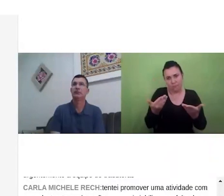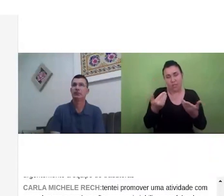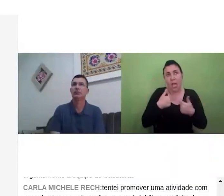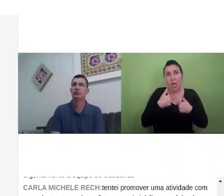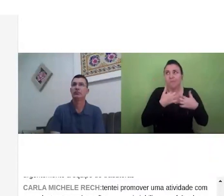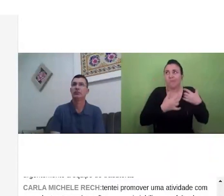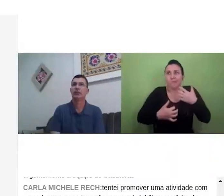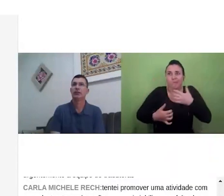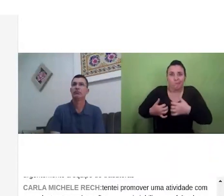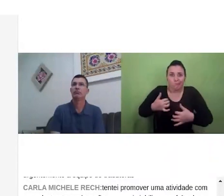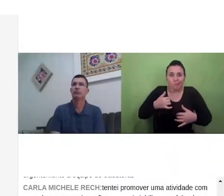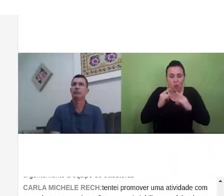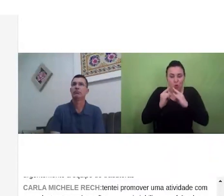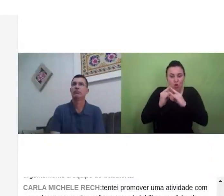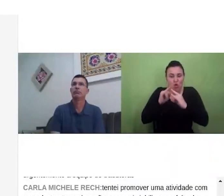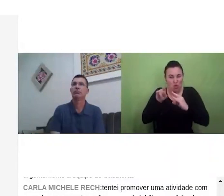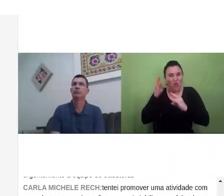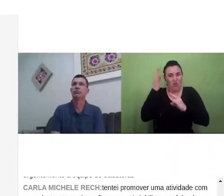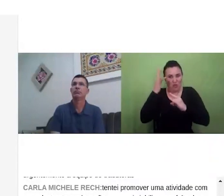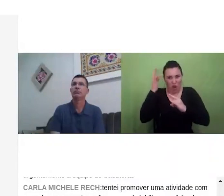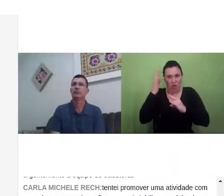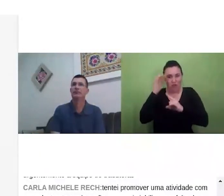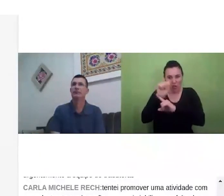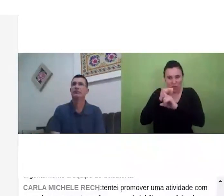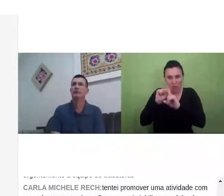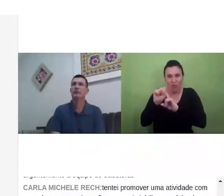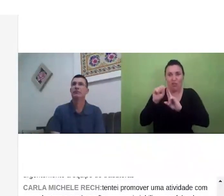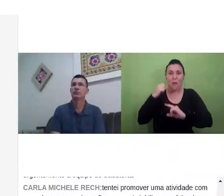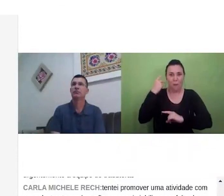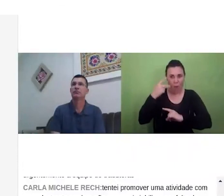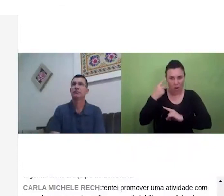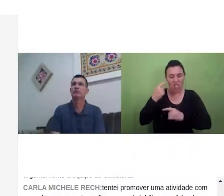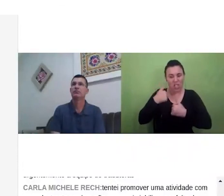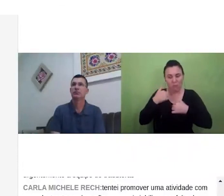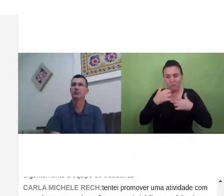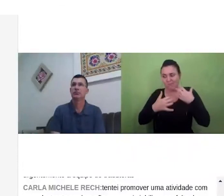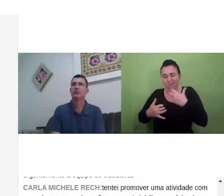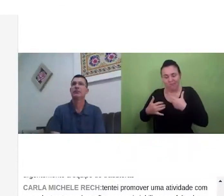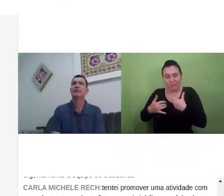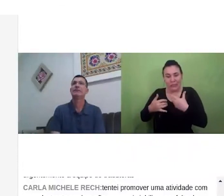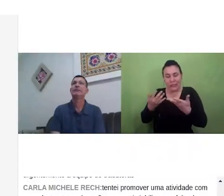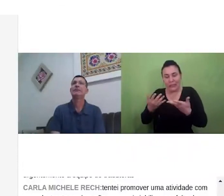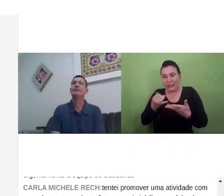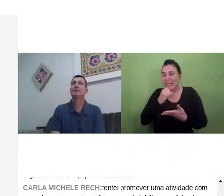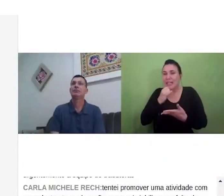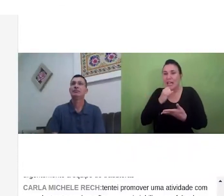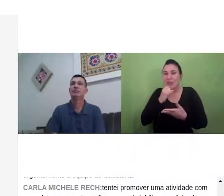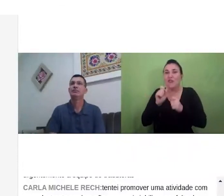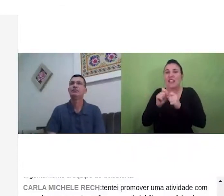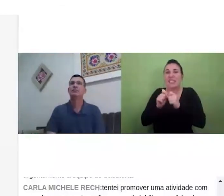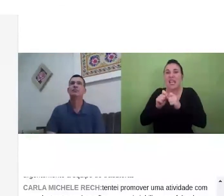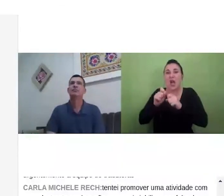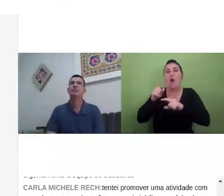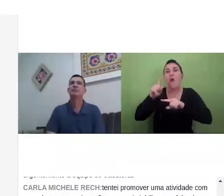do Instituto de Filosofia Sociologia e Política quando eu tentei fazer uma atividade com o Jean o senhor deve conhecer o